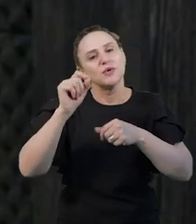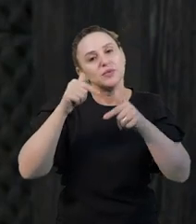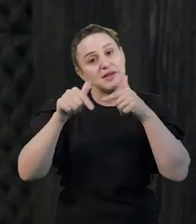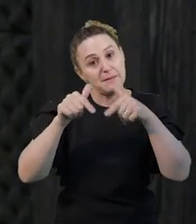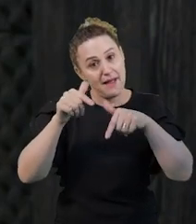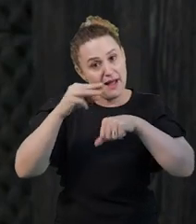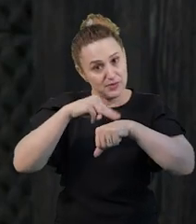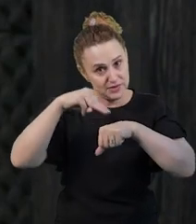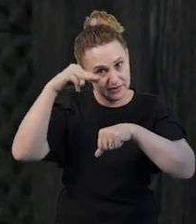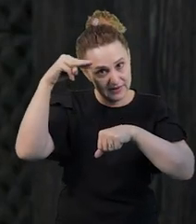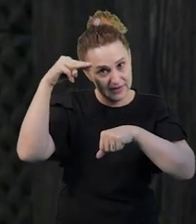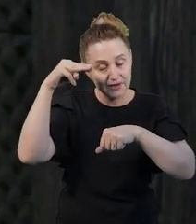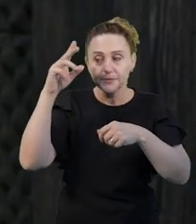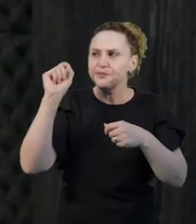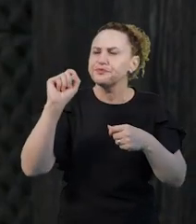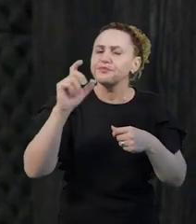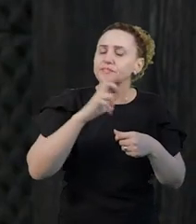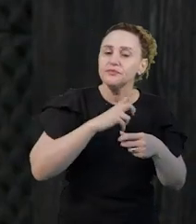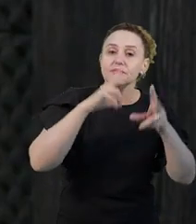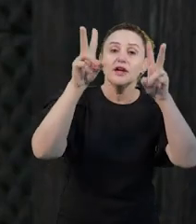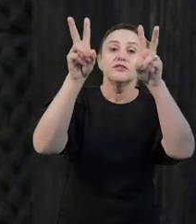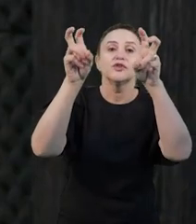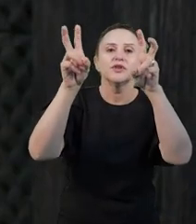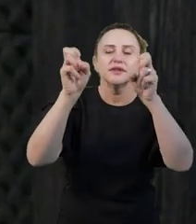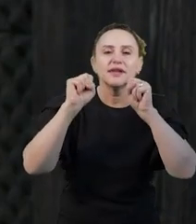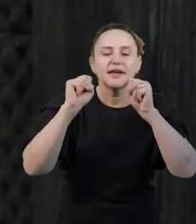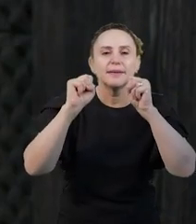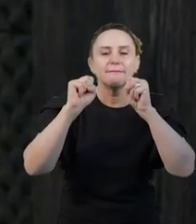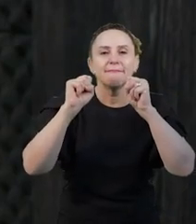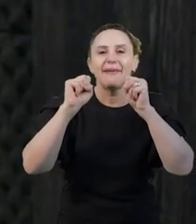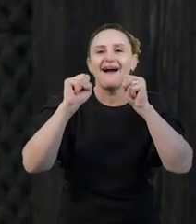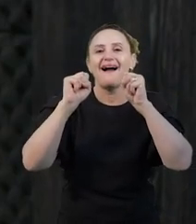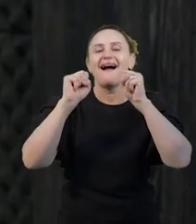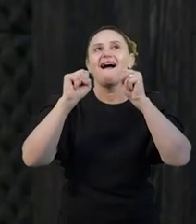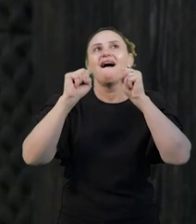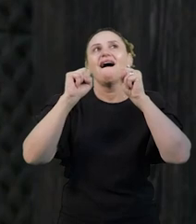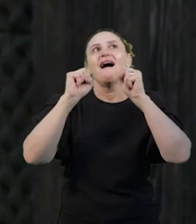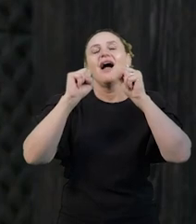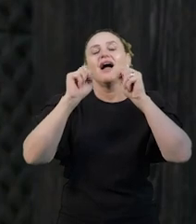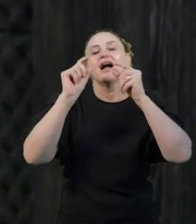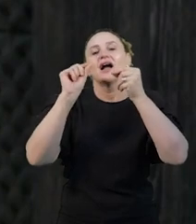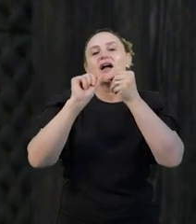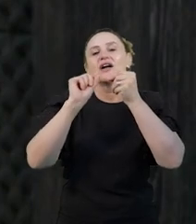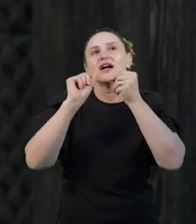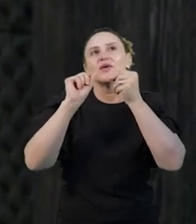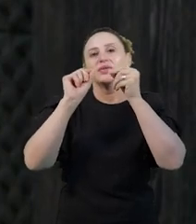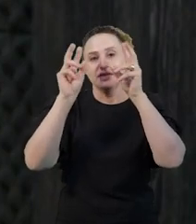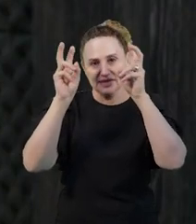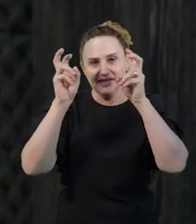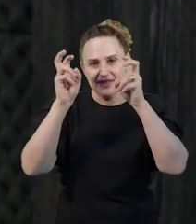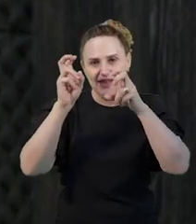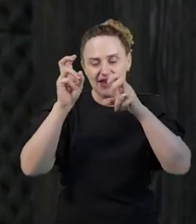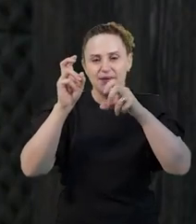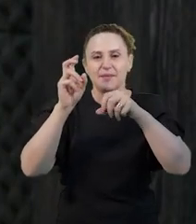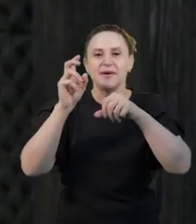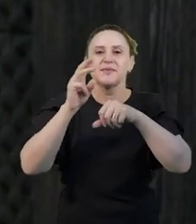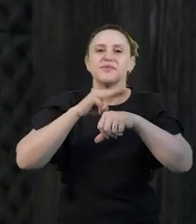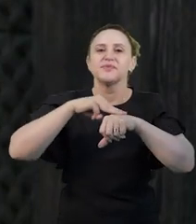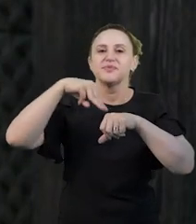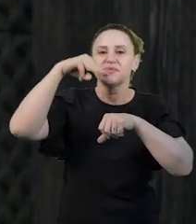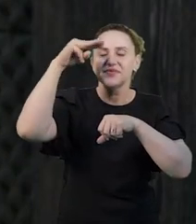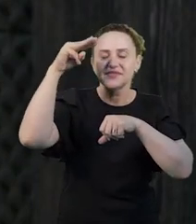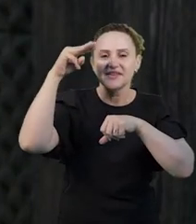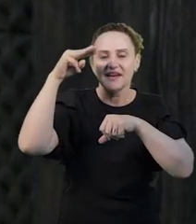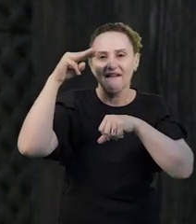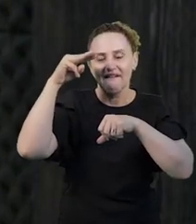teve como tema a construção de uma casa. E foi justamente quando eu comecei a perceber a